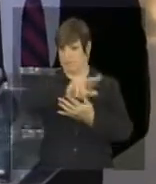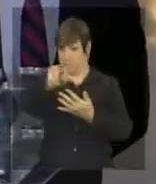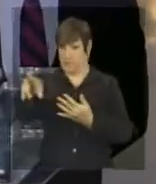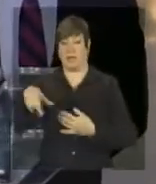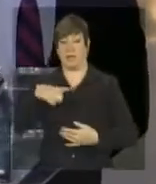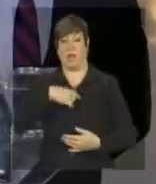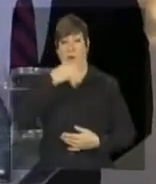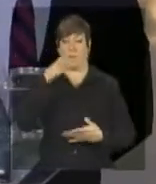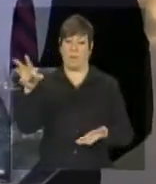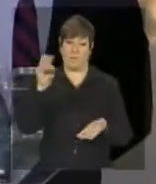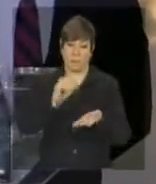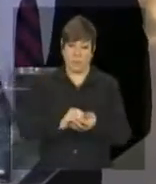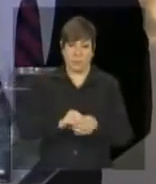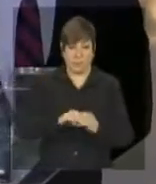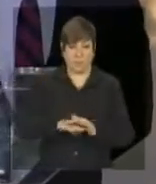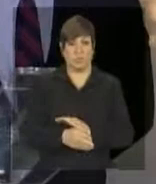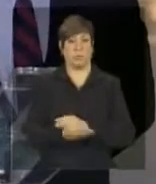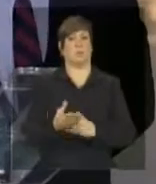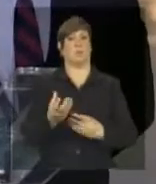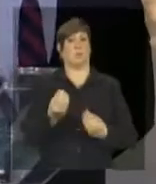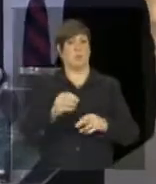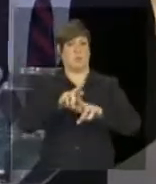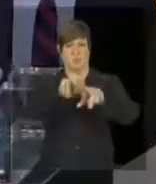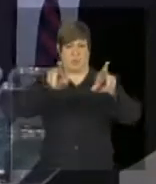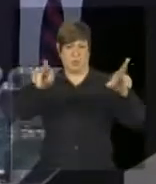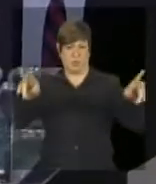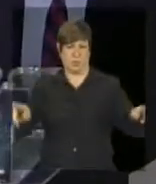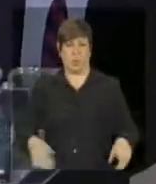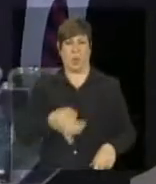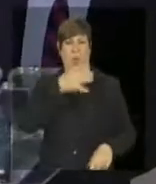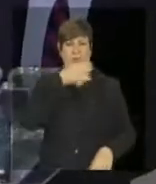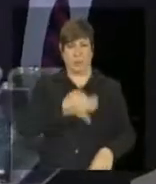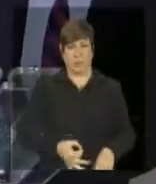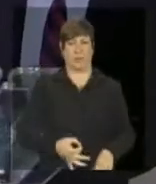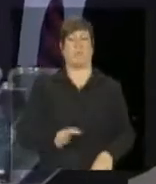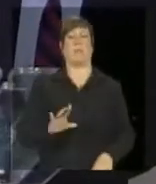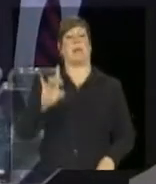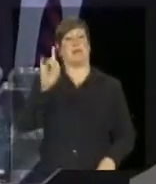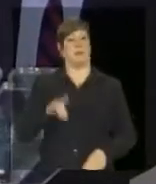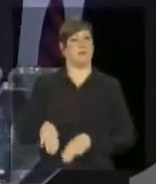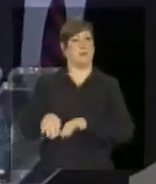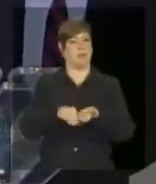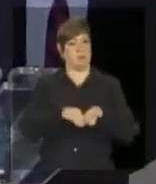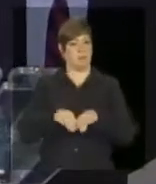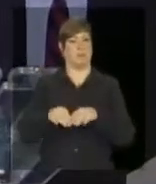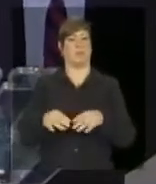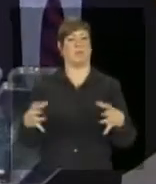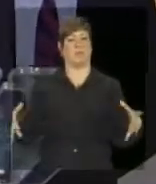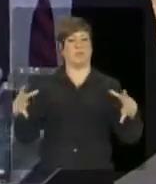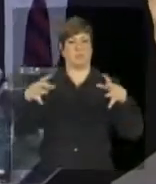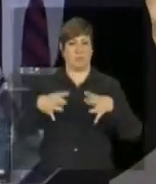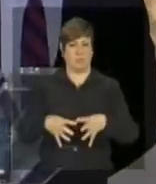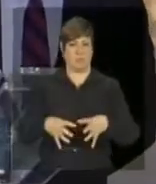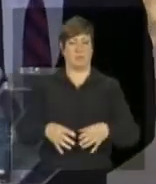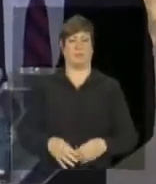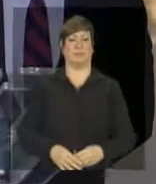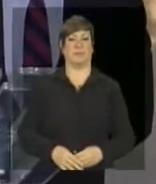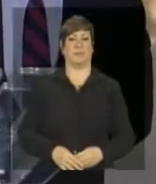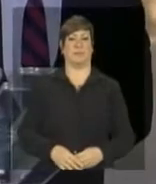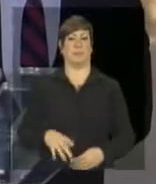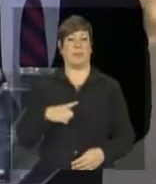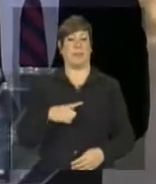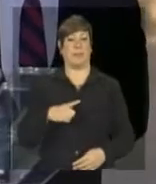esse é o processo são muitos contextos diferentes muitas... processo democrático processo democrático são que isso é muito lateralismo